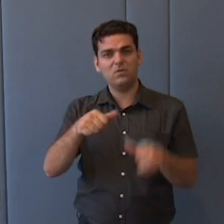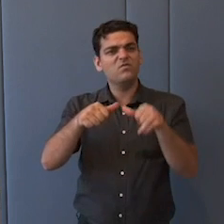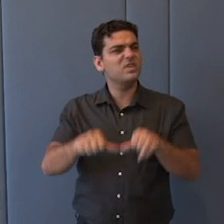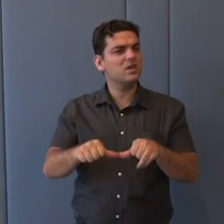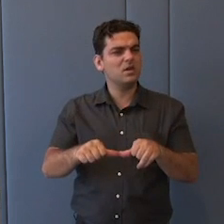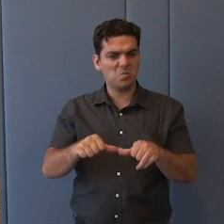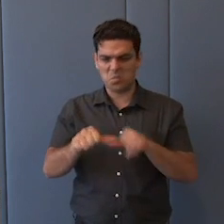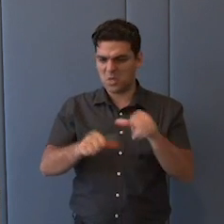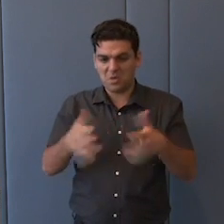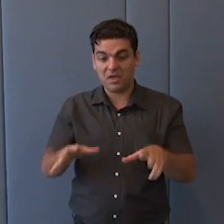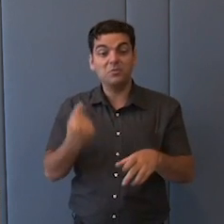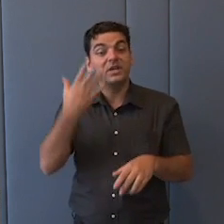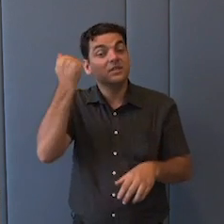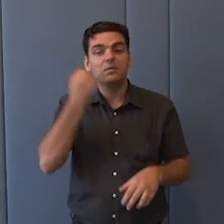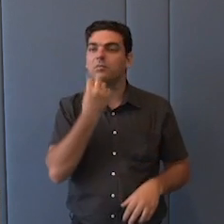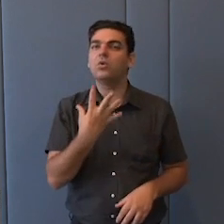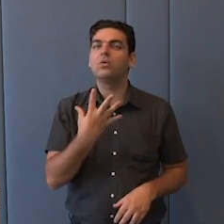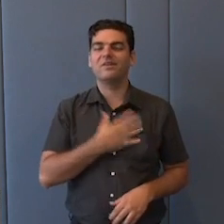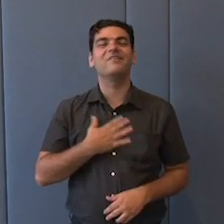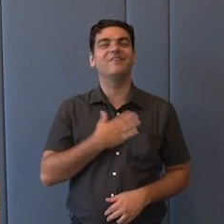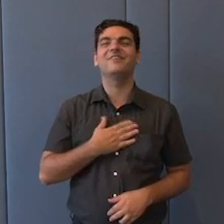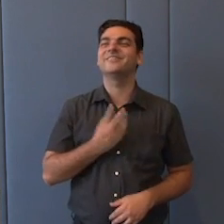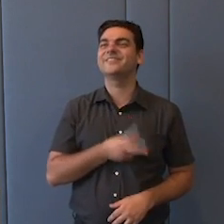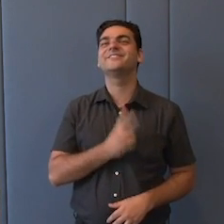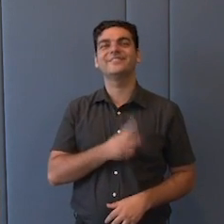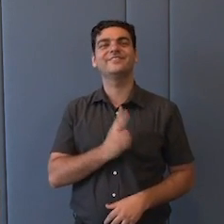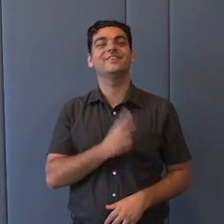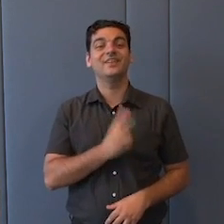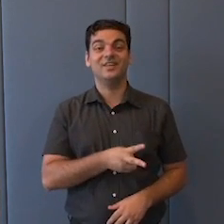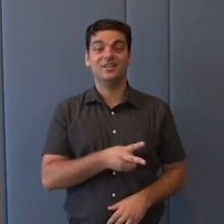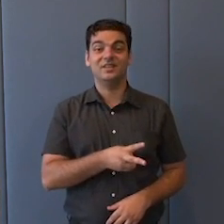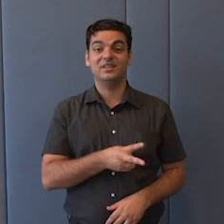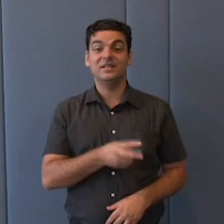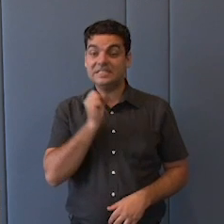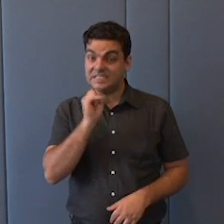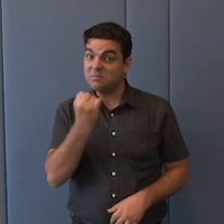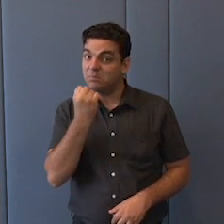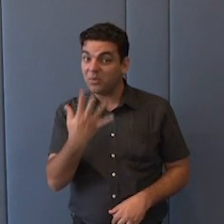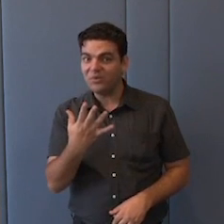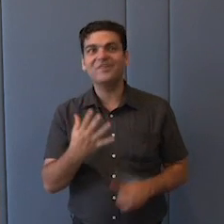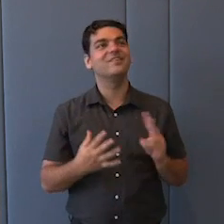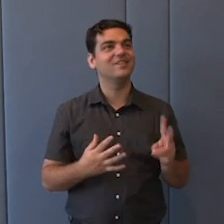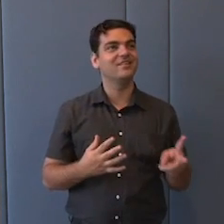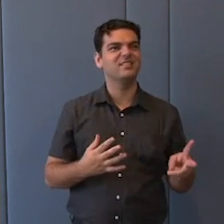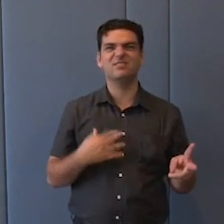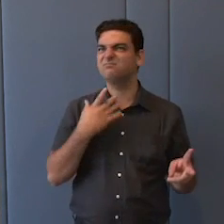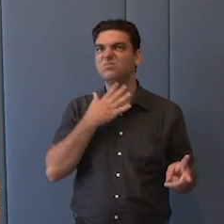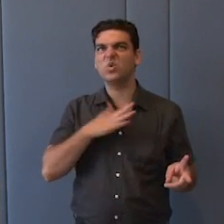conservar, conserva o que é bom, eu acho que todo mundo tem que ser conservador com o é bom e revolucionário com o que é ruim.